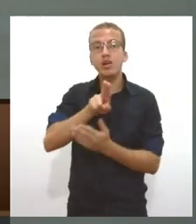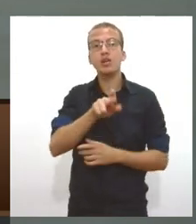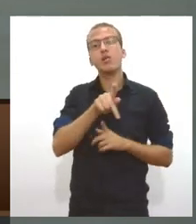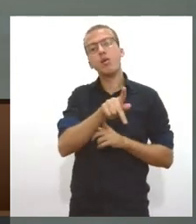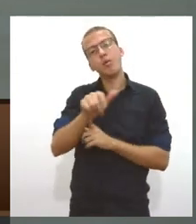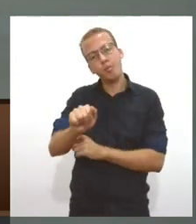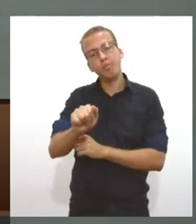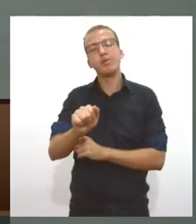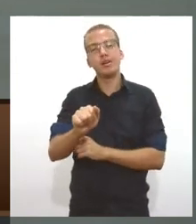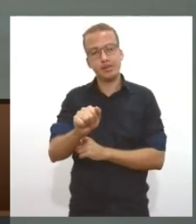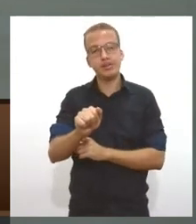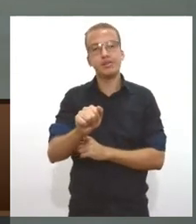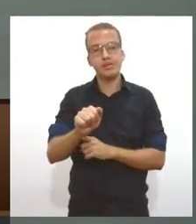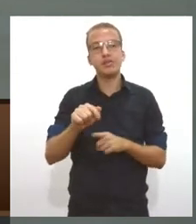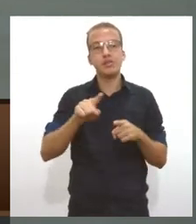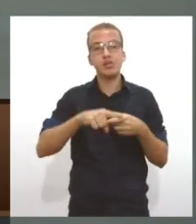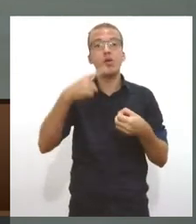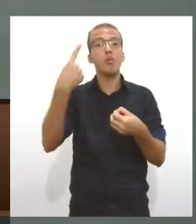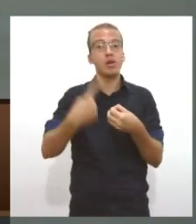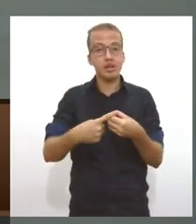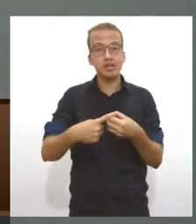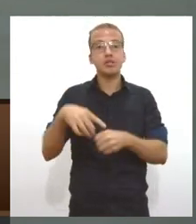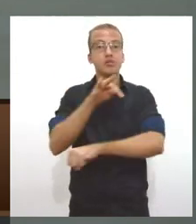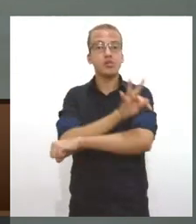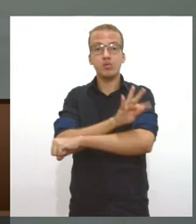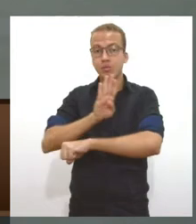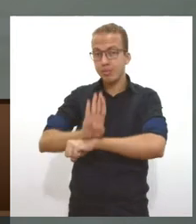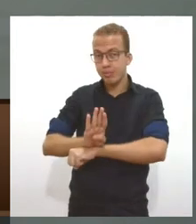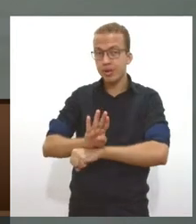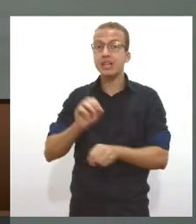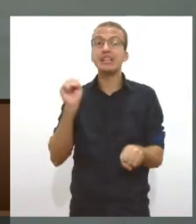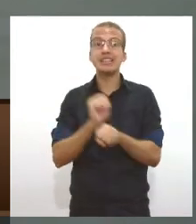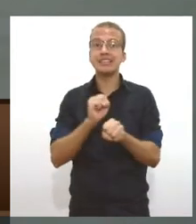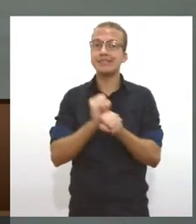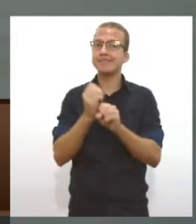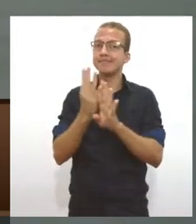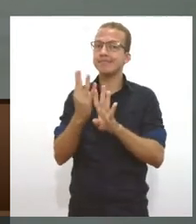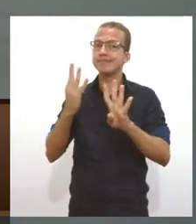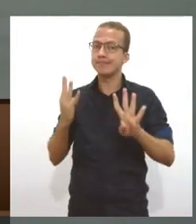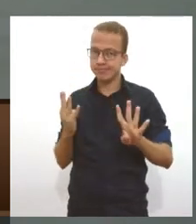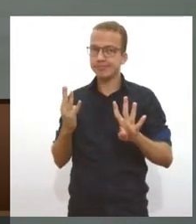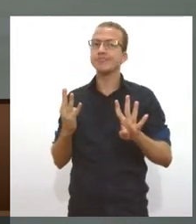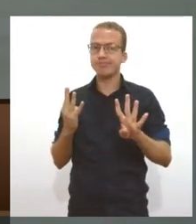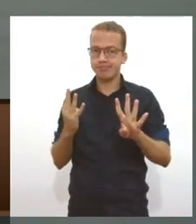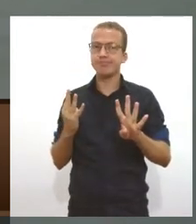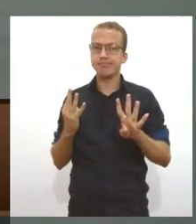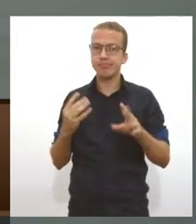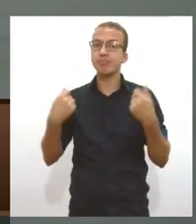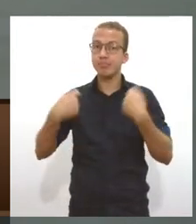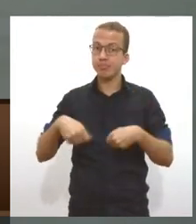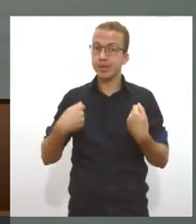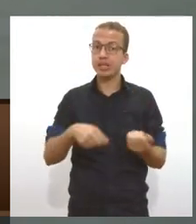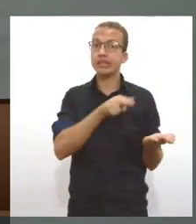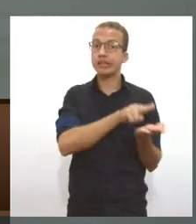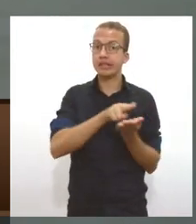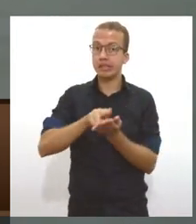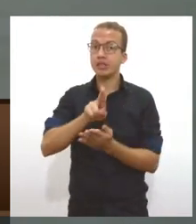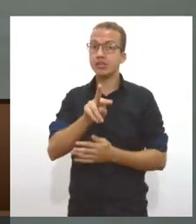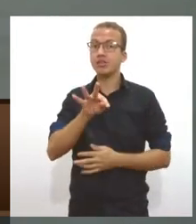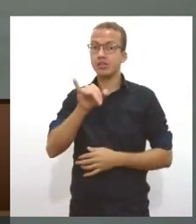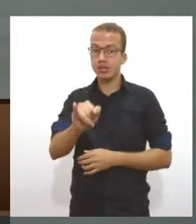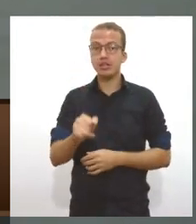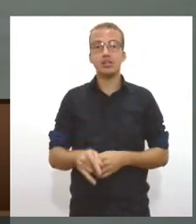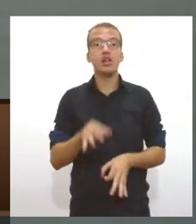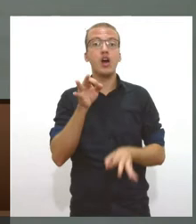Paulo, no município de Subias Barreto, que aguarda uma fila de espera por leito de UTI. A decisão foi assinada pela juíza Ana